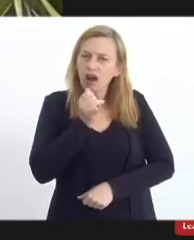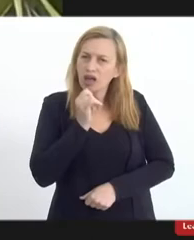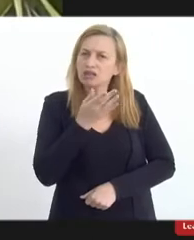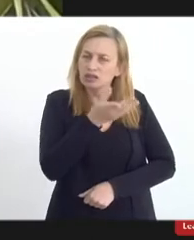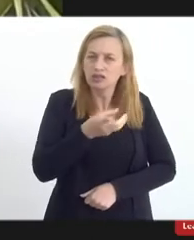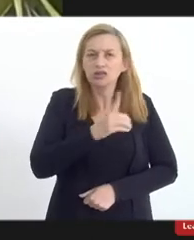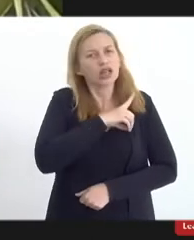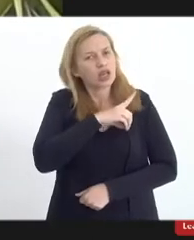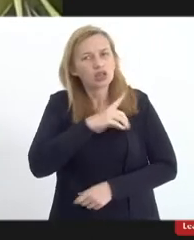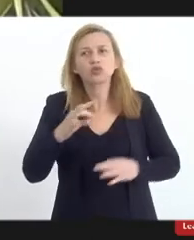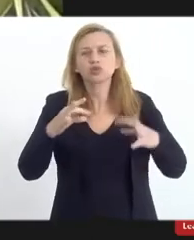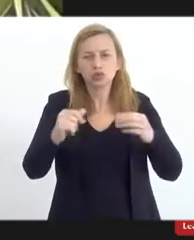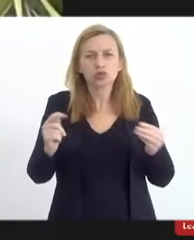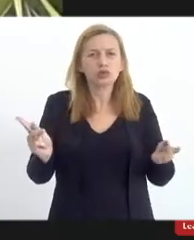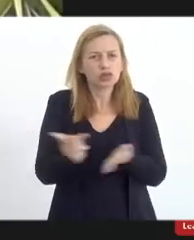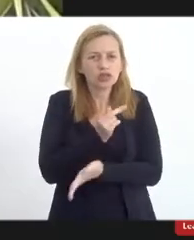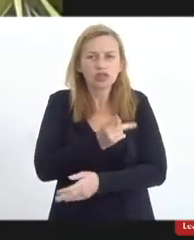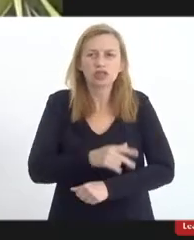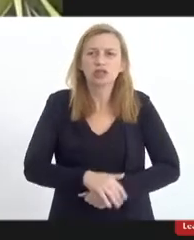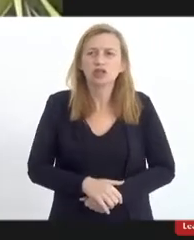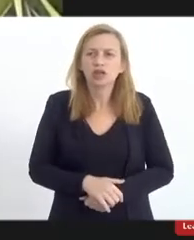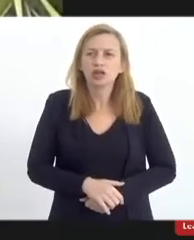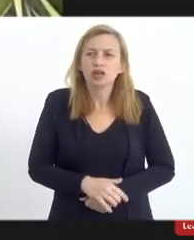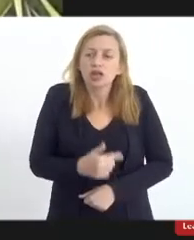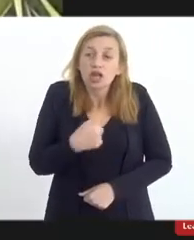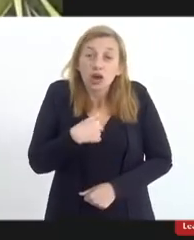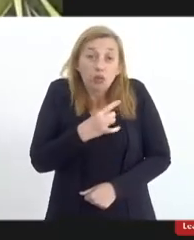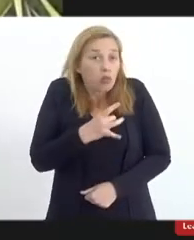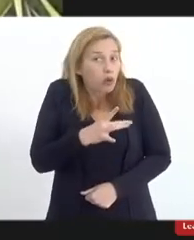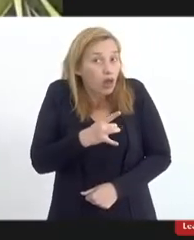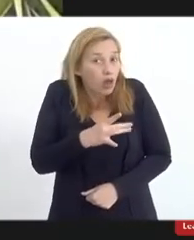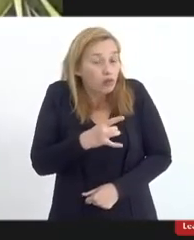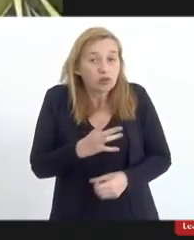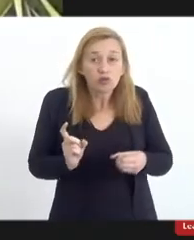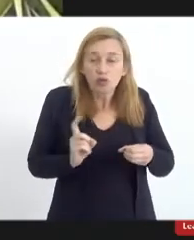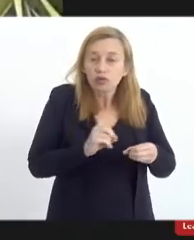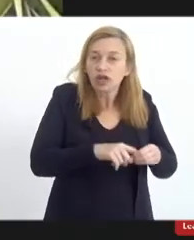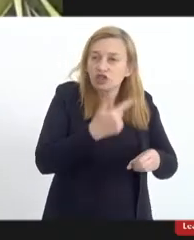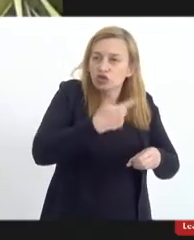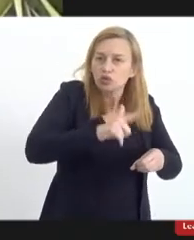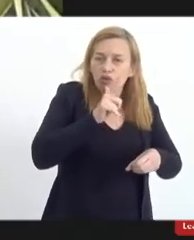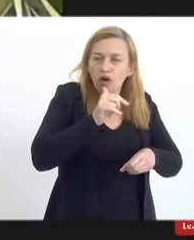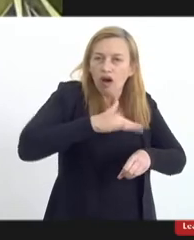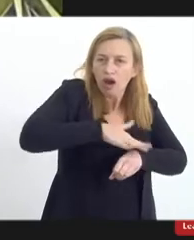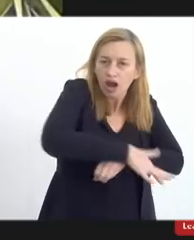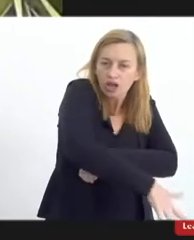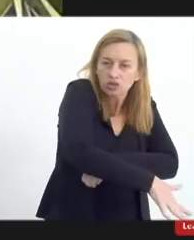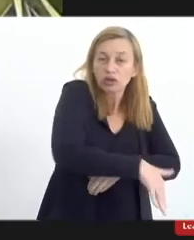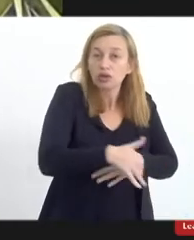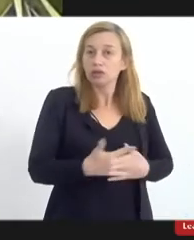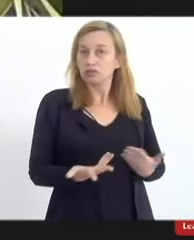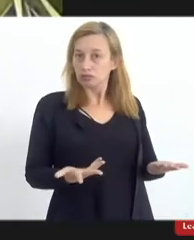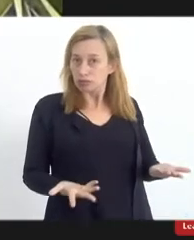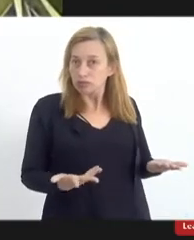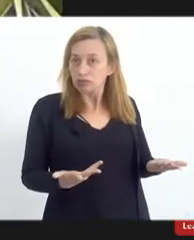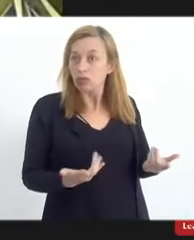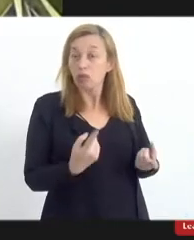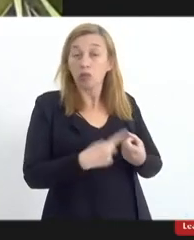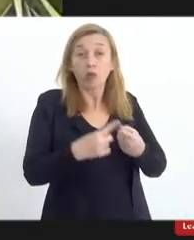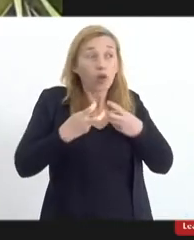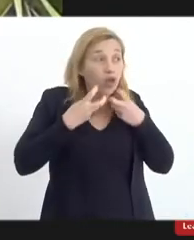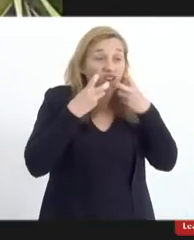delegado os fatos ocorridos, e que eu estava com medo de retornar novamente à mesma caixueira, porque ele